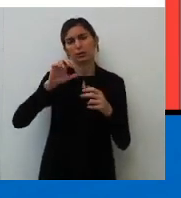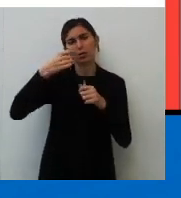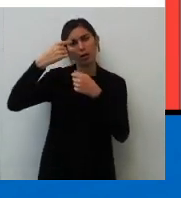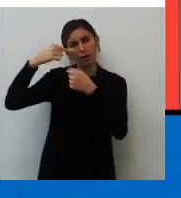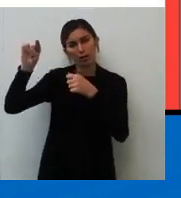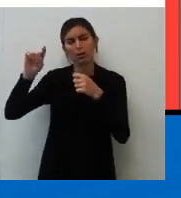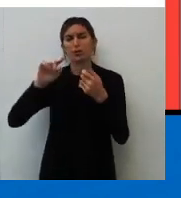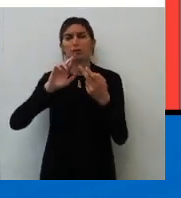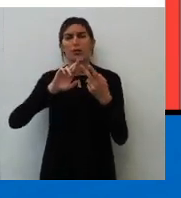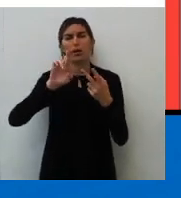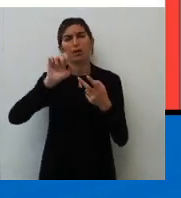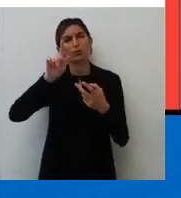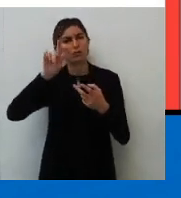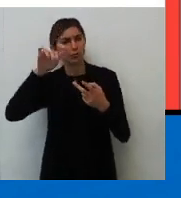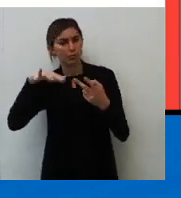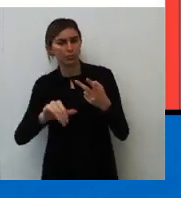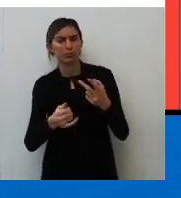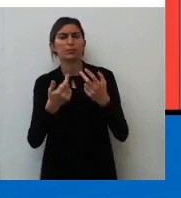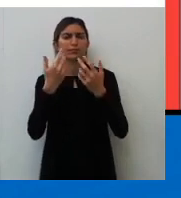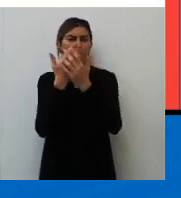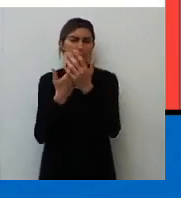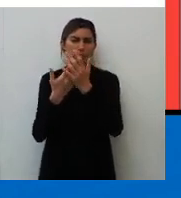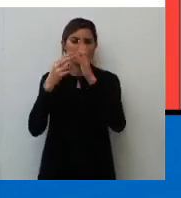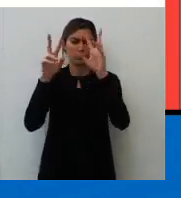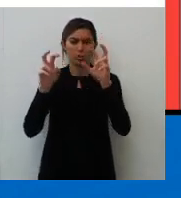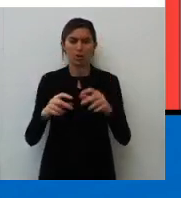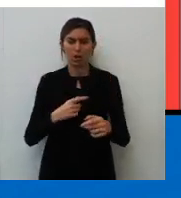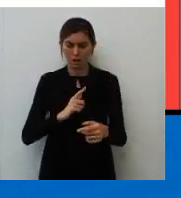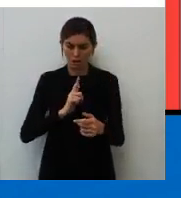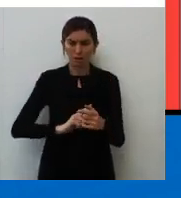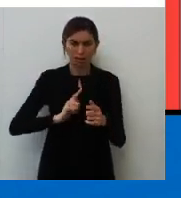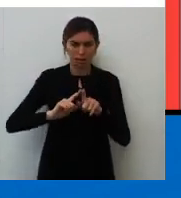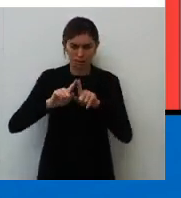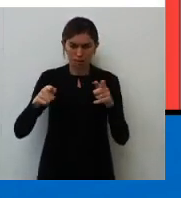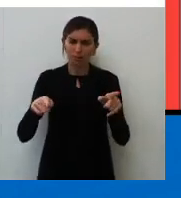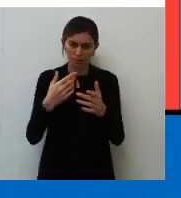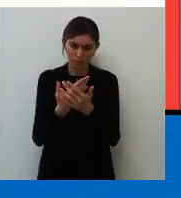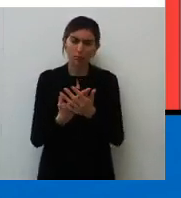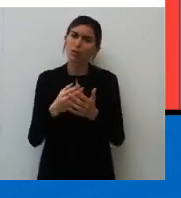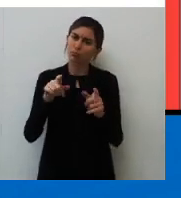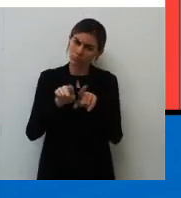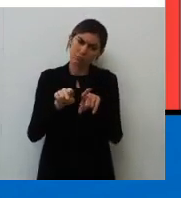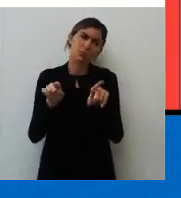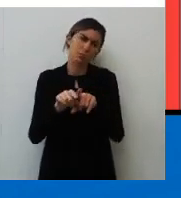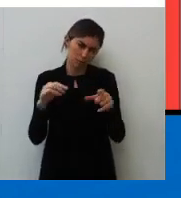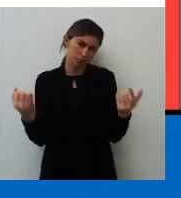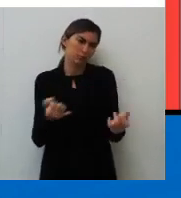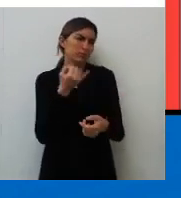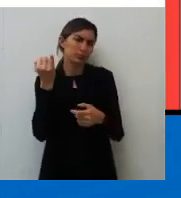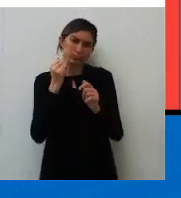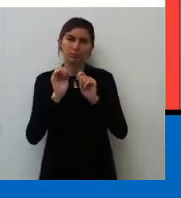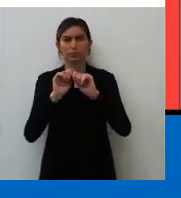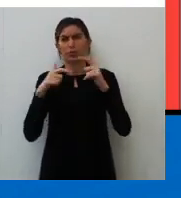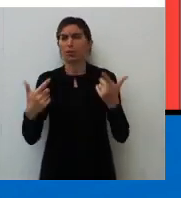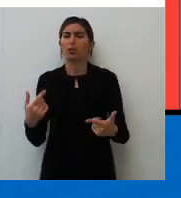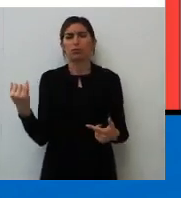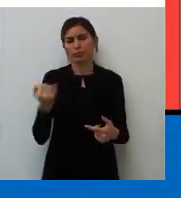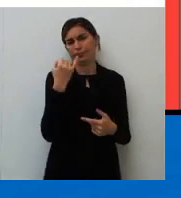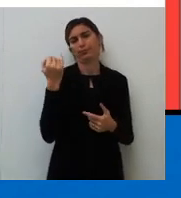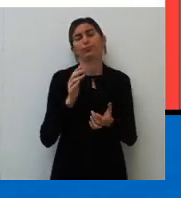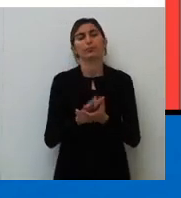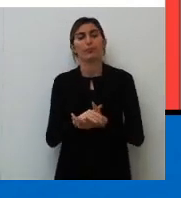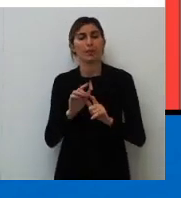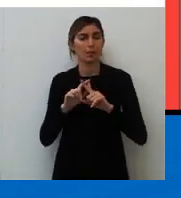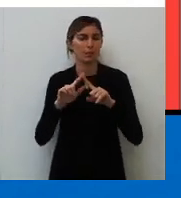tem que estudar esses assuntos. Luiz, o é tu sugere? Que a gente abra gramática e vai estudar isso? Também. Tá? É importante, claro. É muito importante.